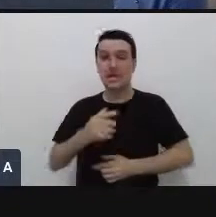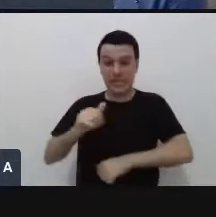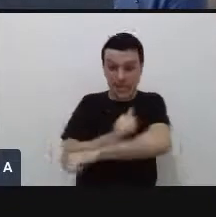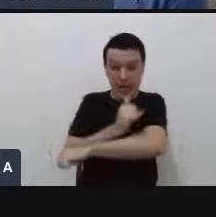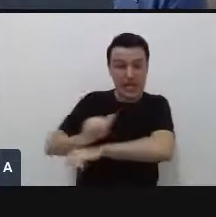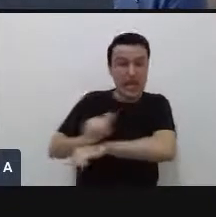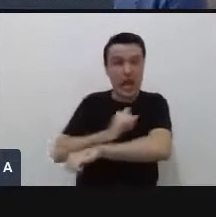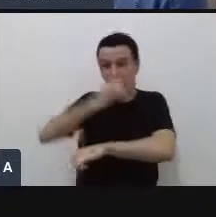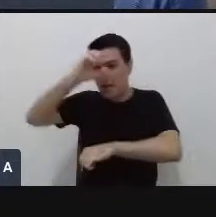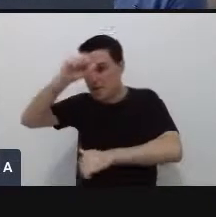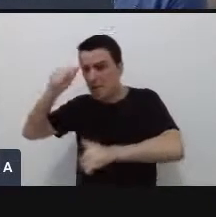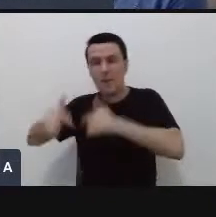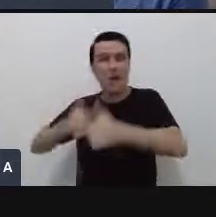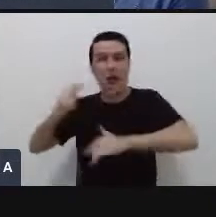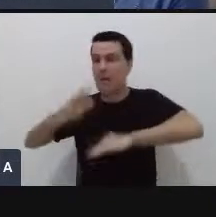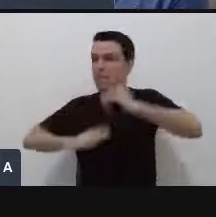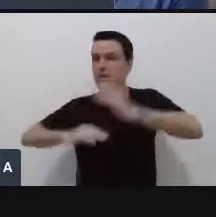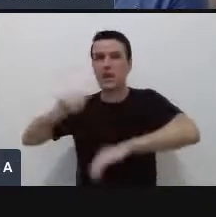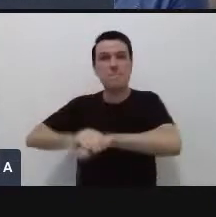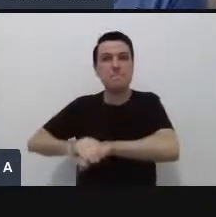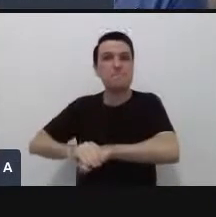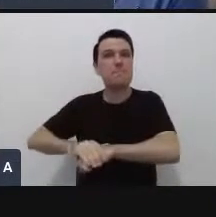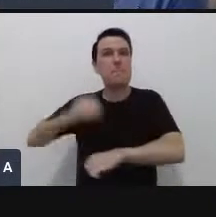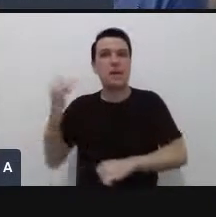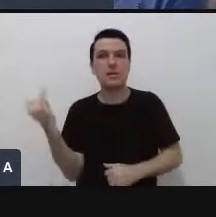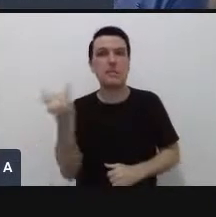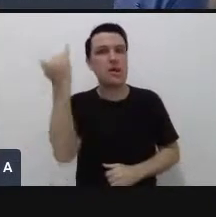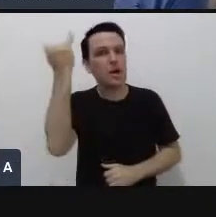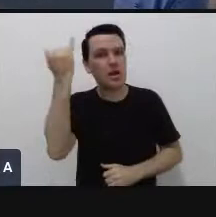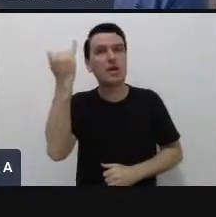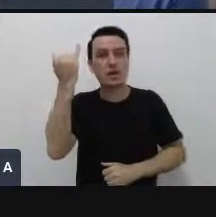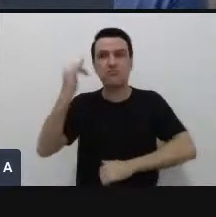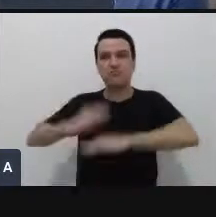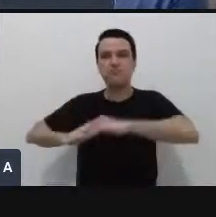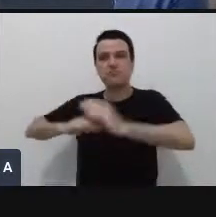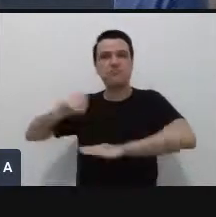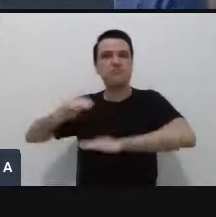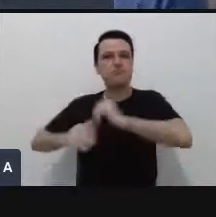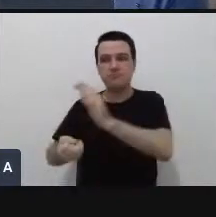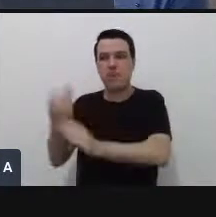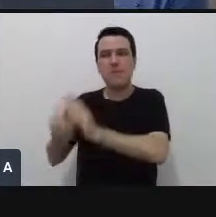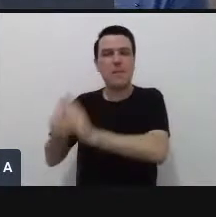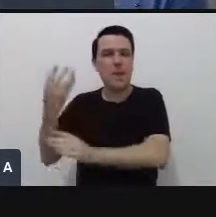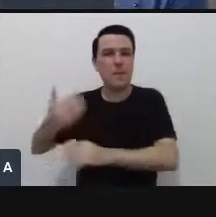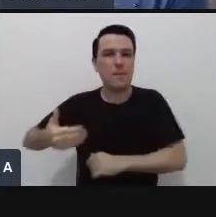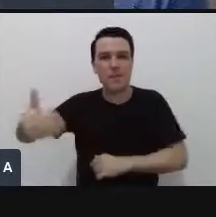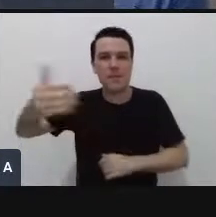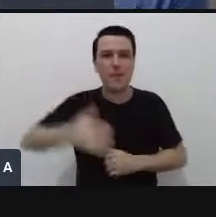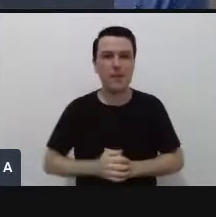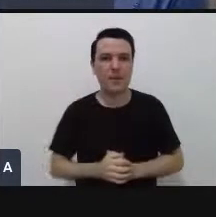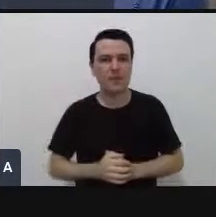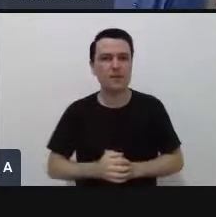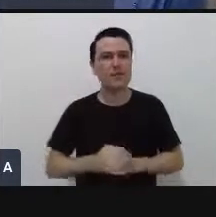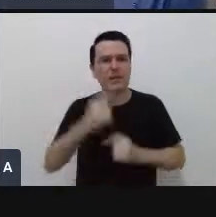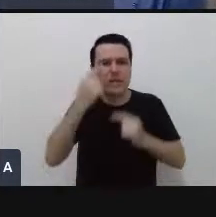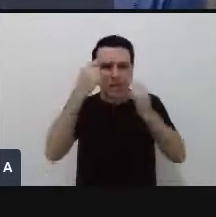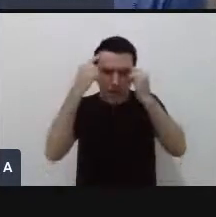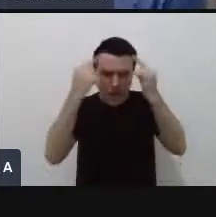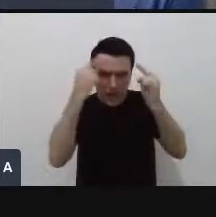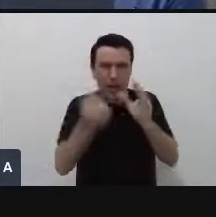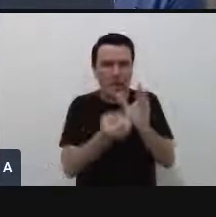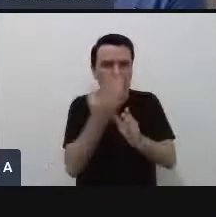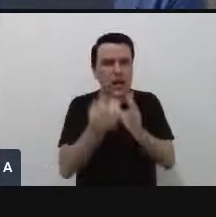mais importante até 2025, uma habilidade emergente, resolução de problemas complexos, criatividade,